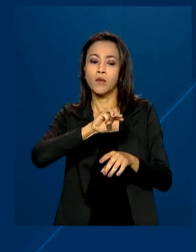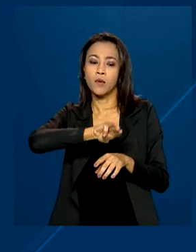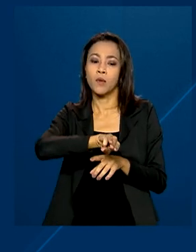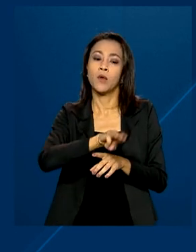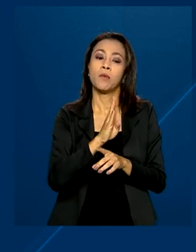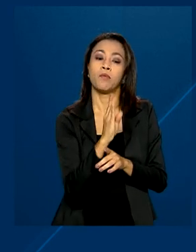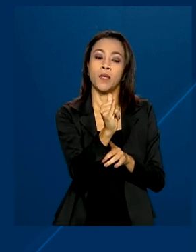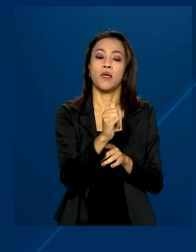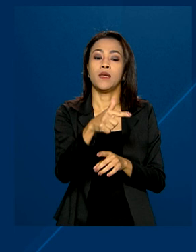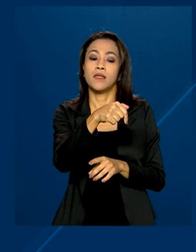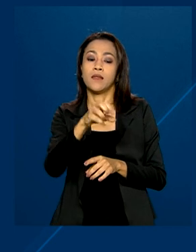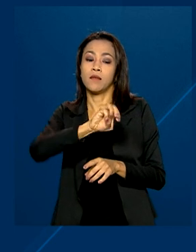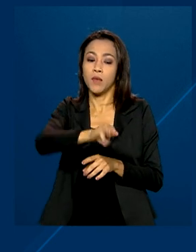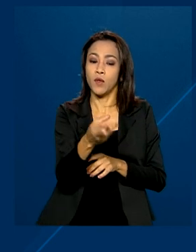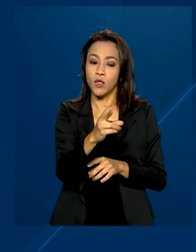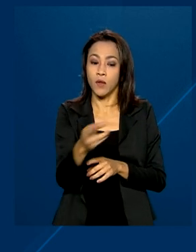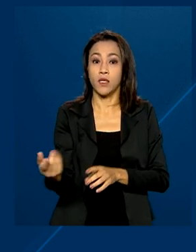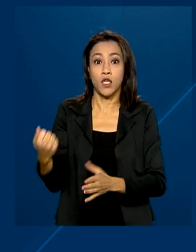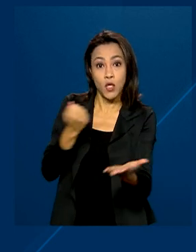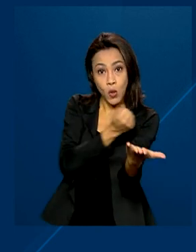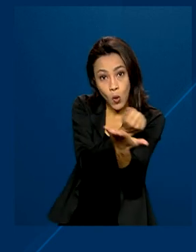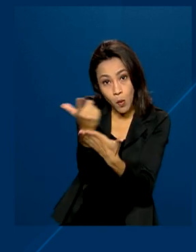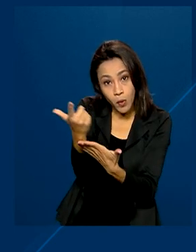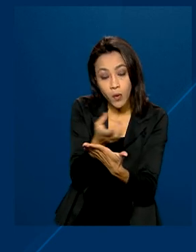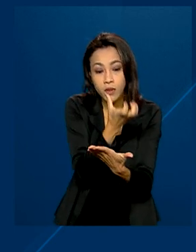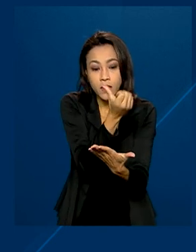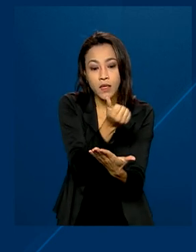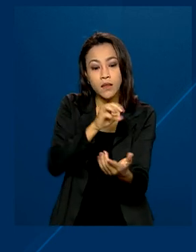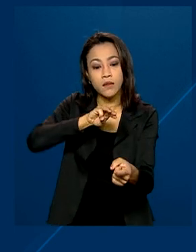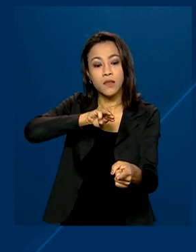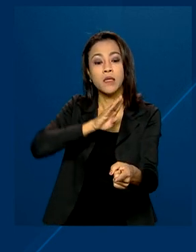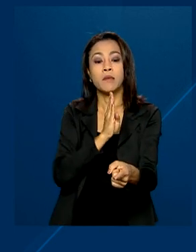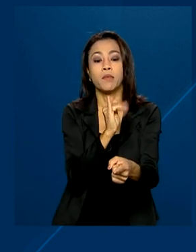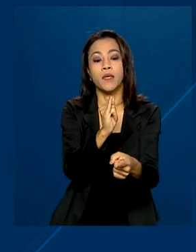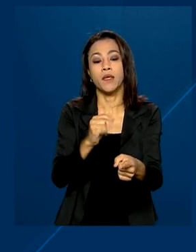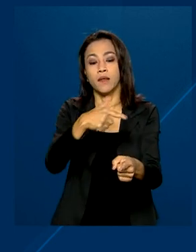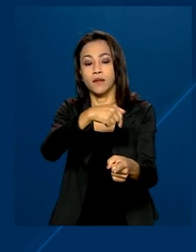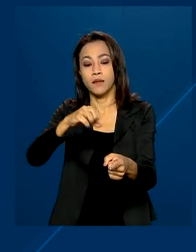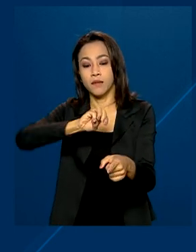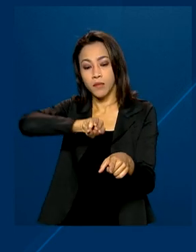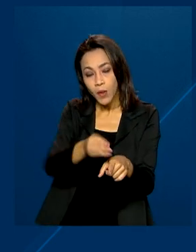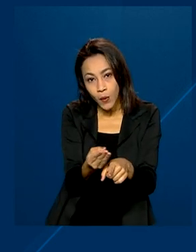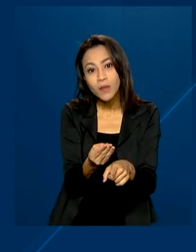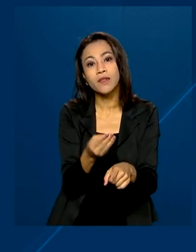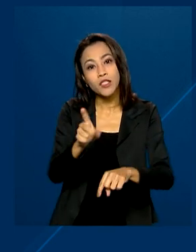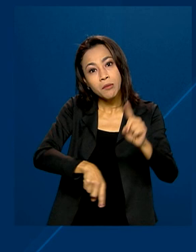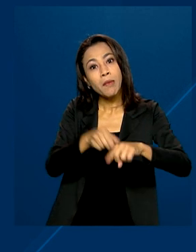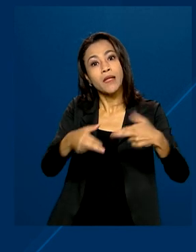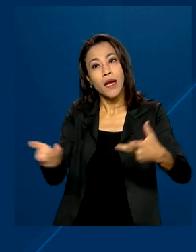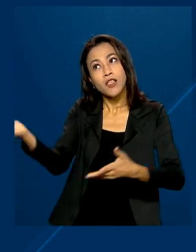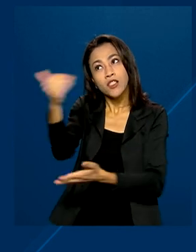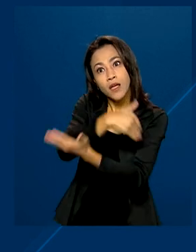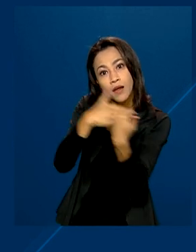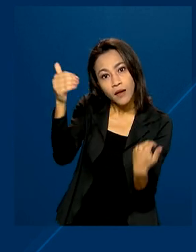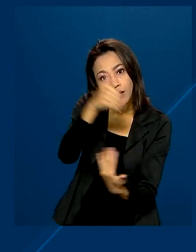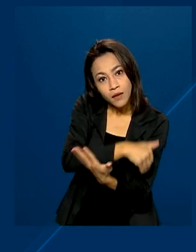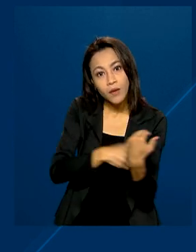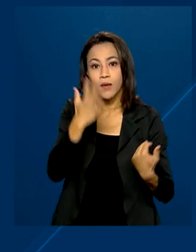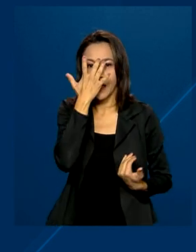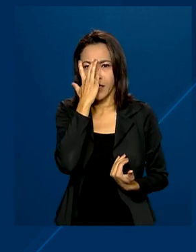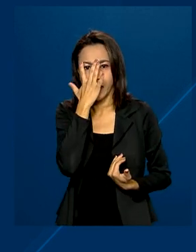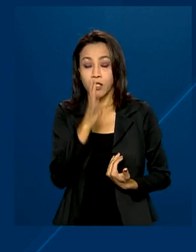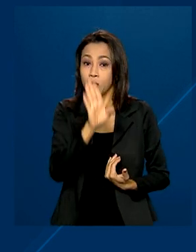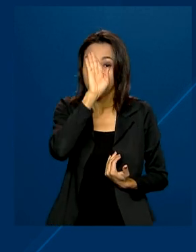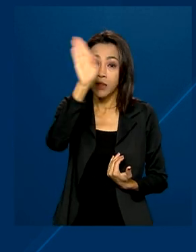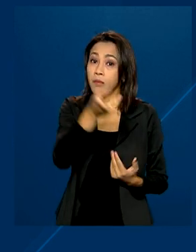de dólares e comprou 6 bilhões e 700 milhões em mercadorias indianas. Entre os principais produtos